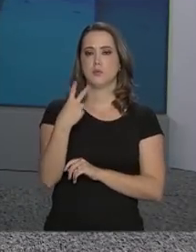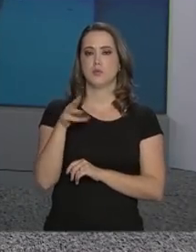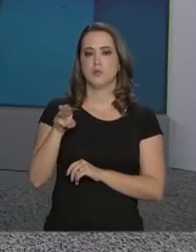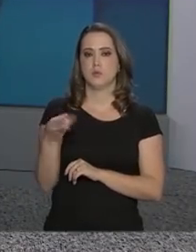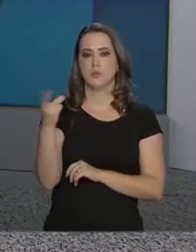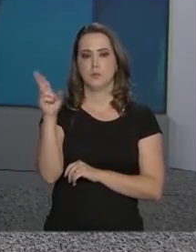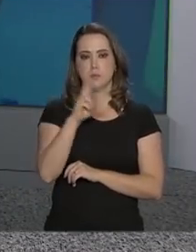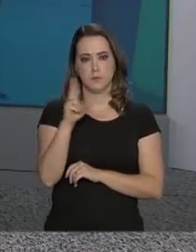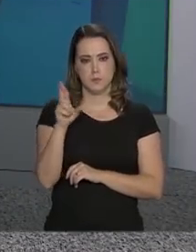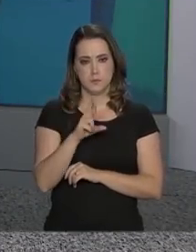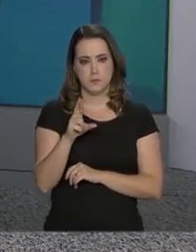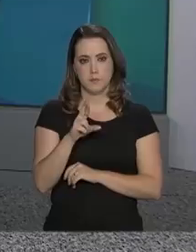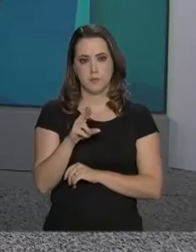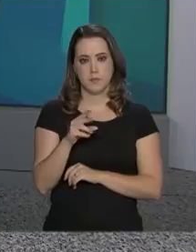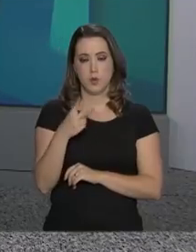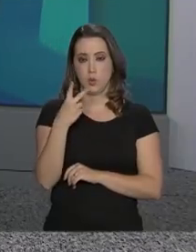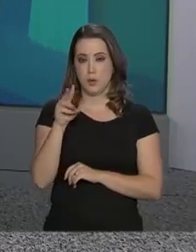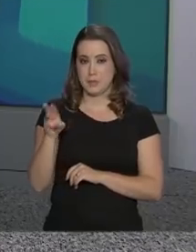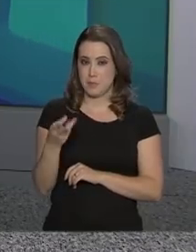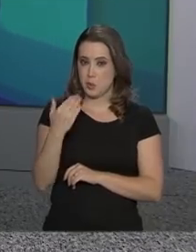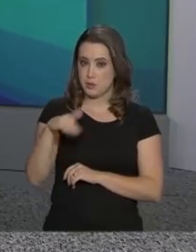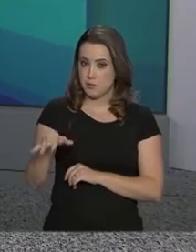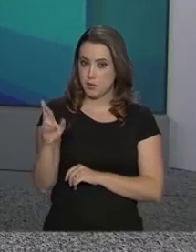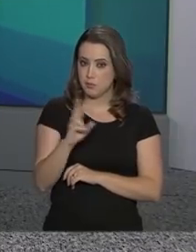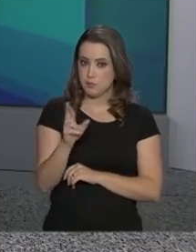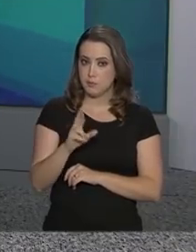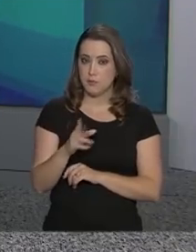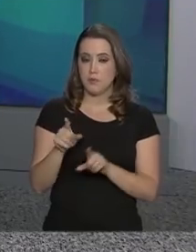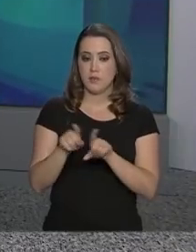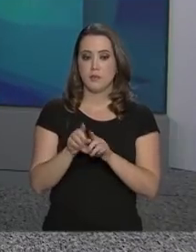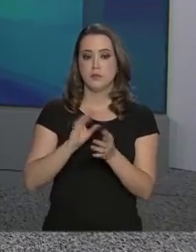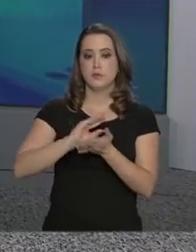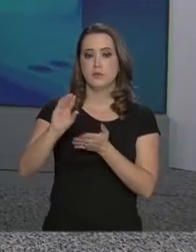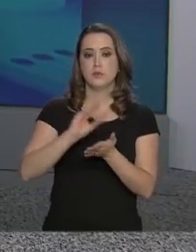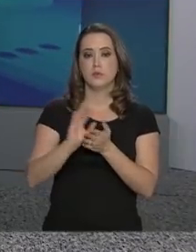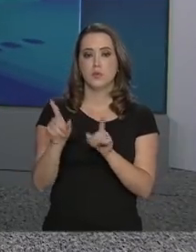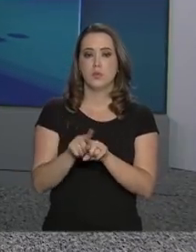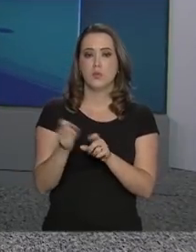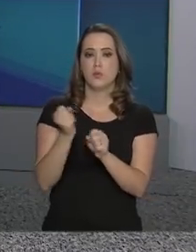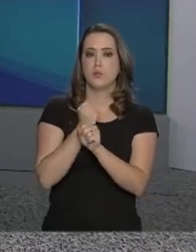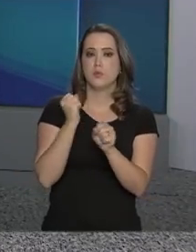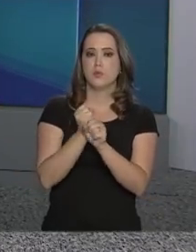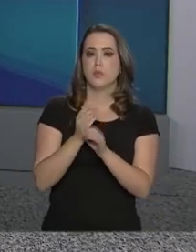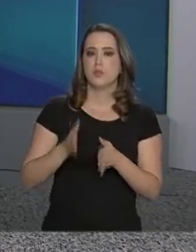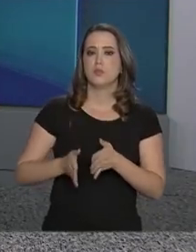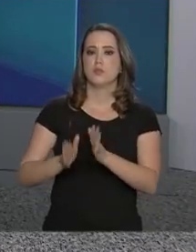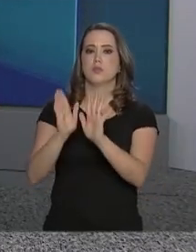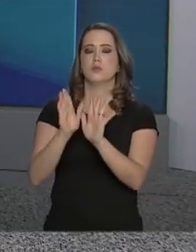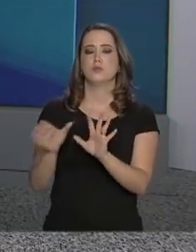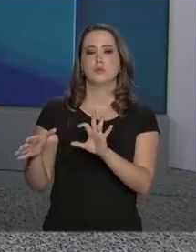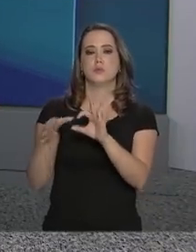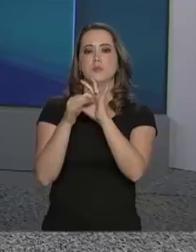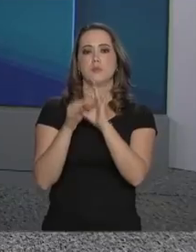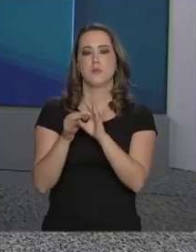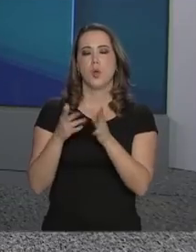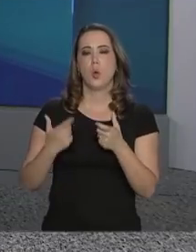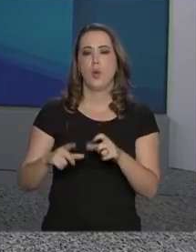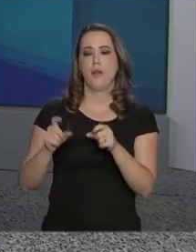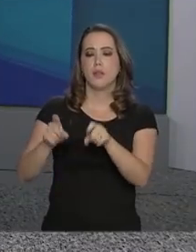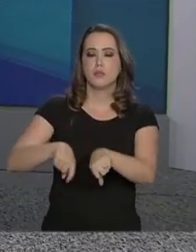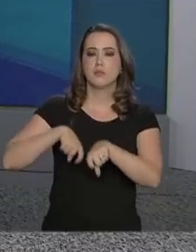liberação de 2 milhões e meio de reais. Eles vão ser investidos na reconstrução de estradas que ligam